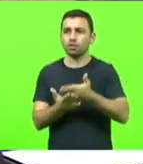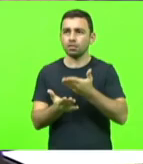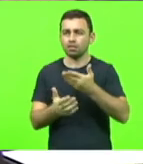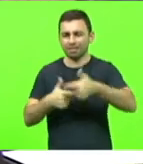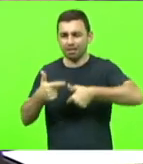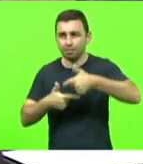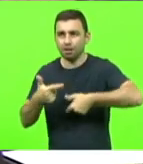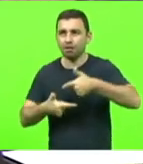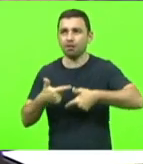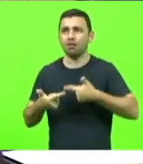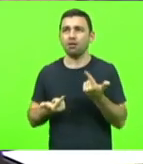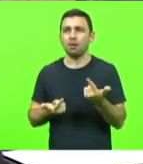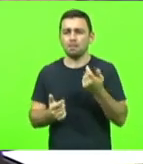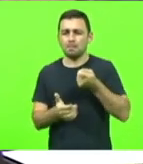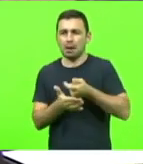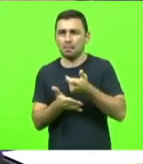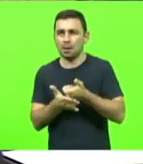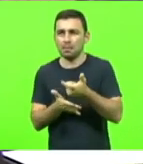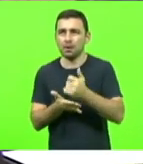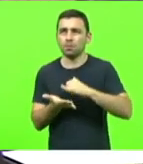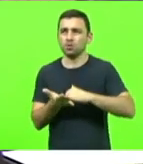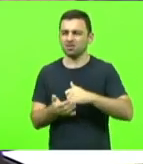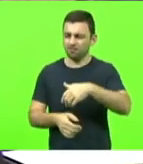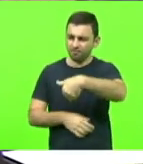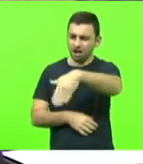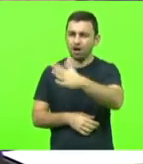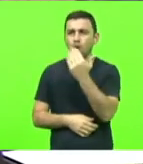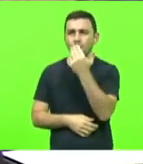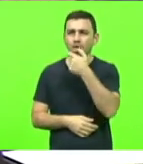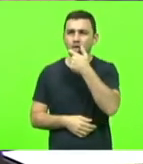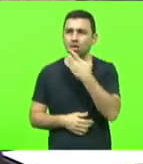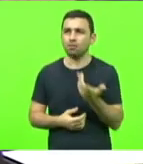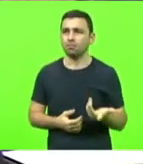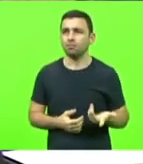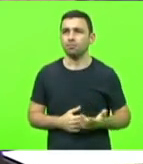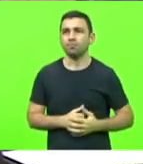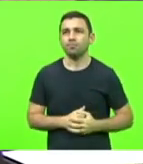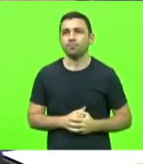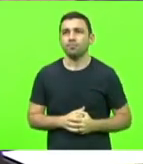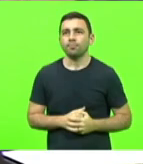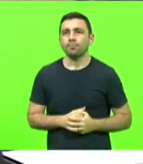impostos e dizendo que comam brioches. Muito obrigado, deputado.